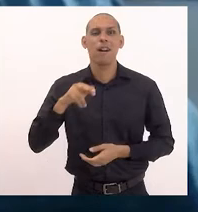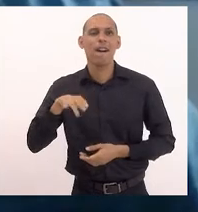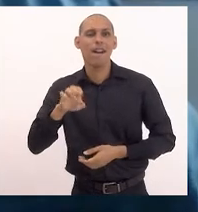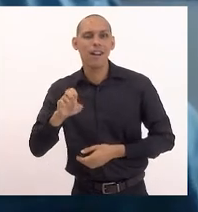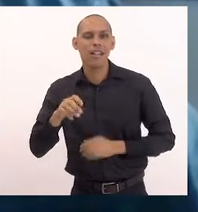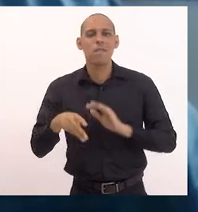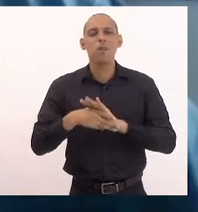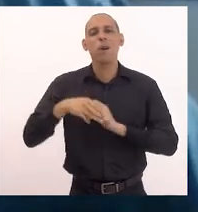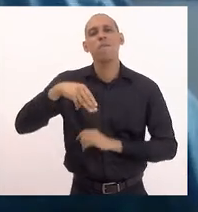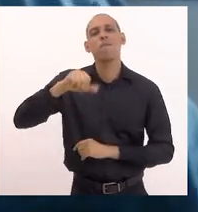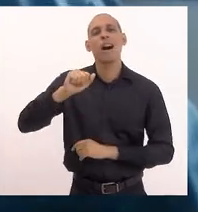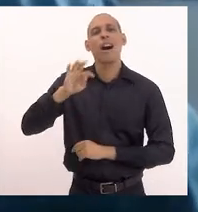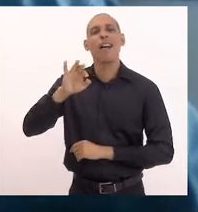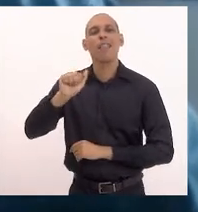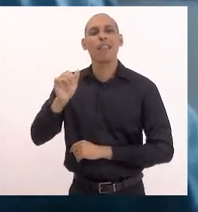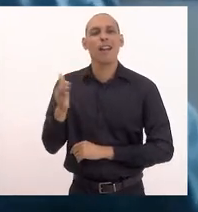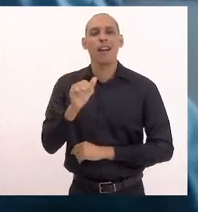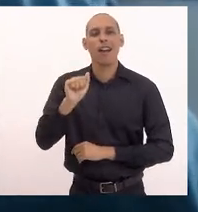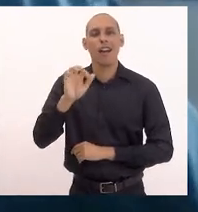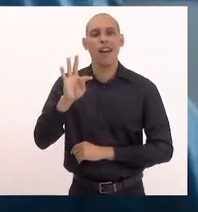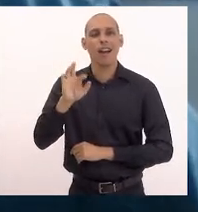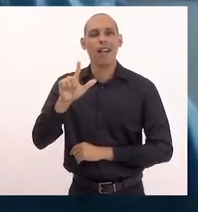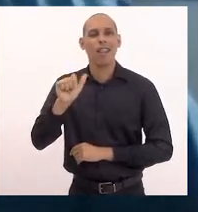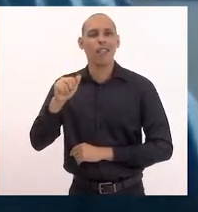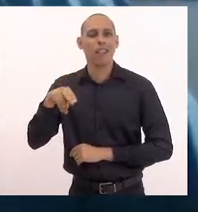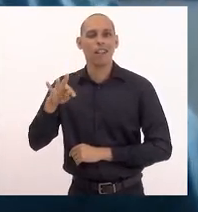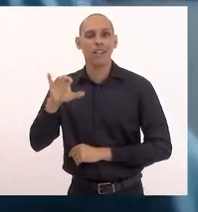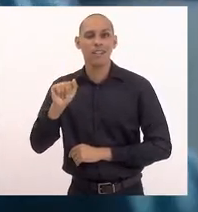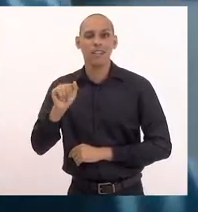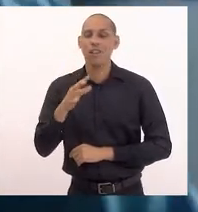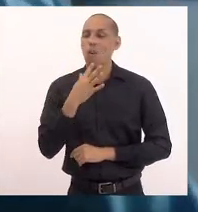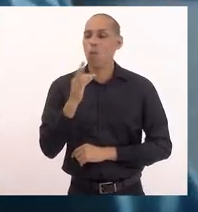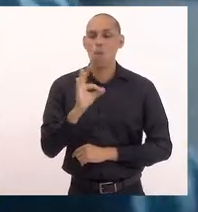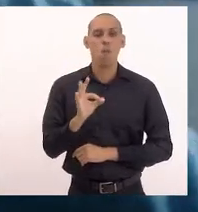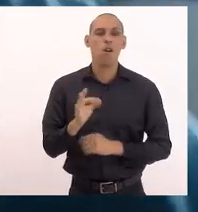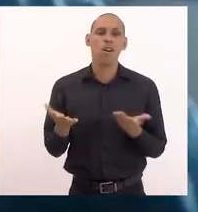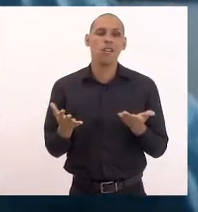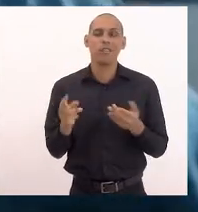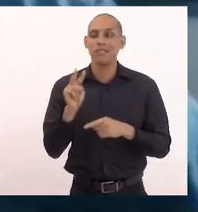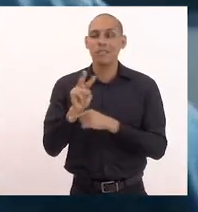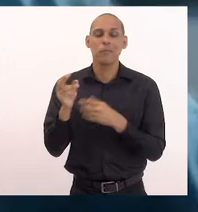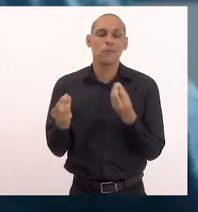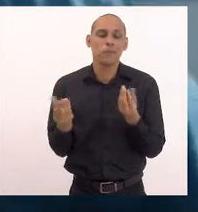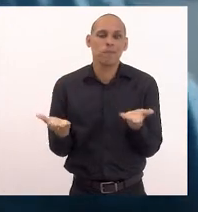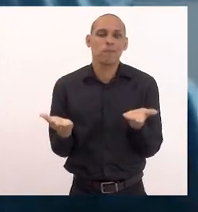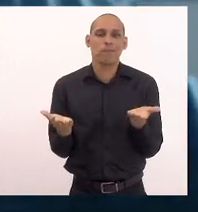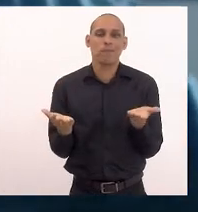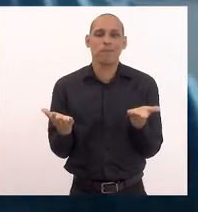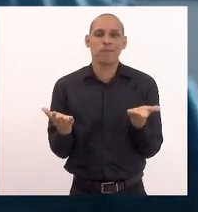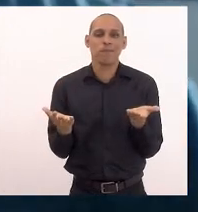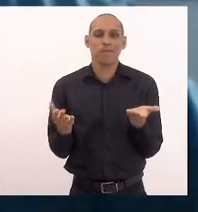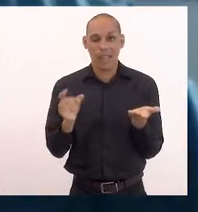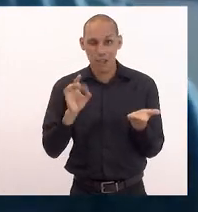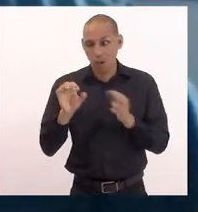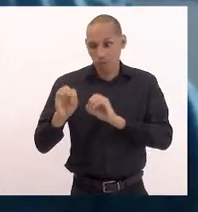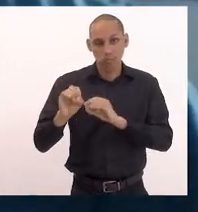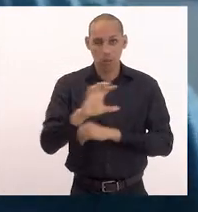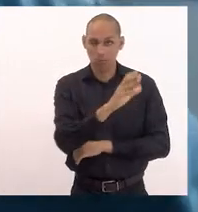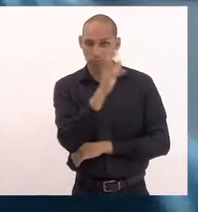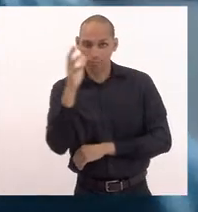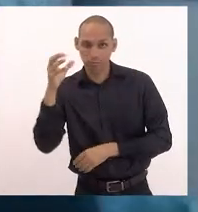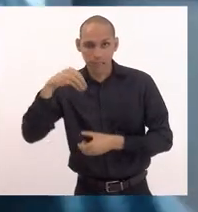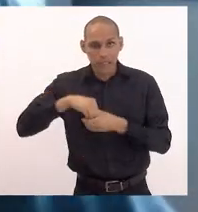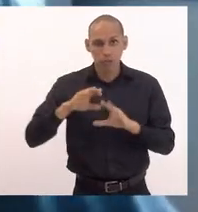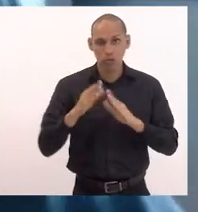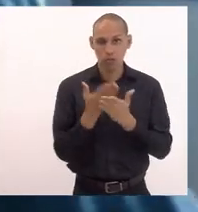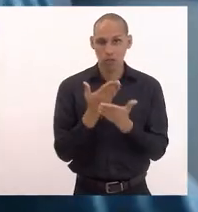Atlântica se essa turma sequer conhece? Então, e não é só educação ambiental dentro da